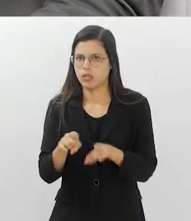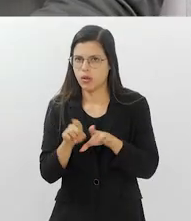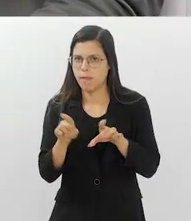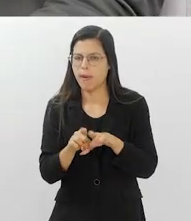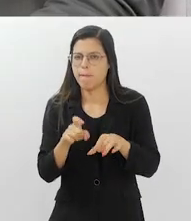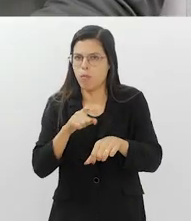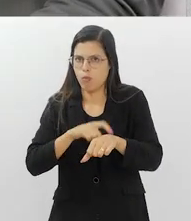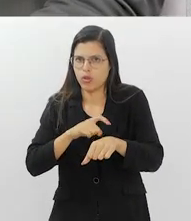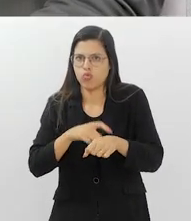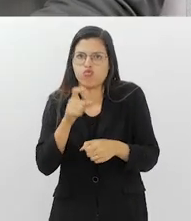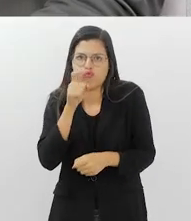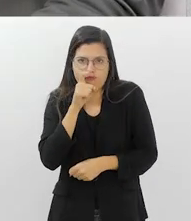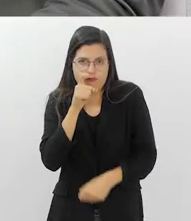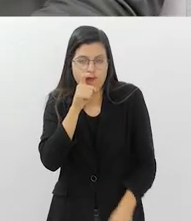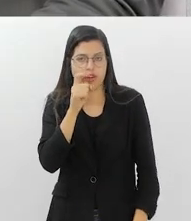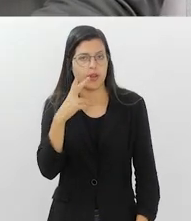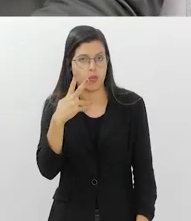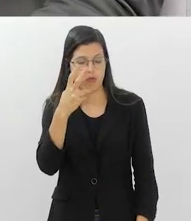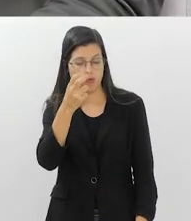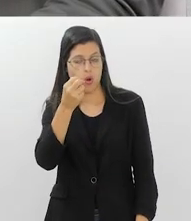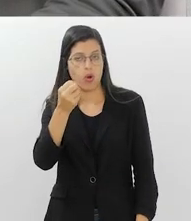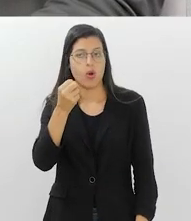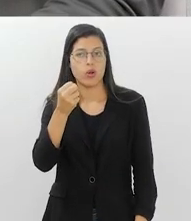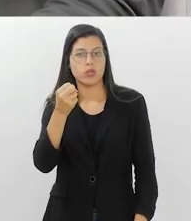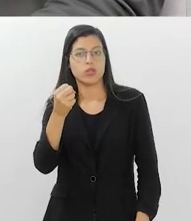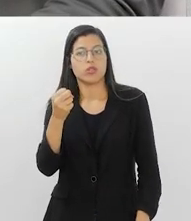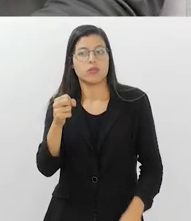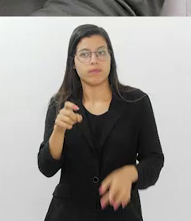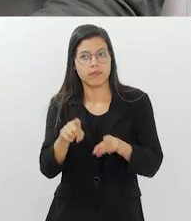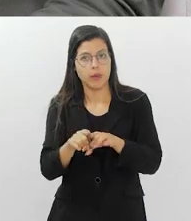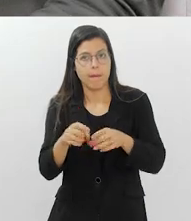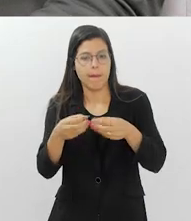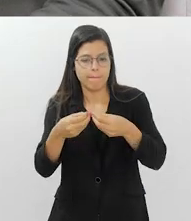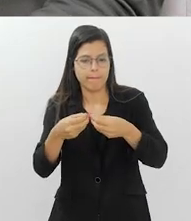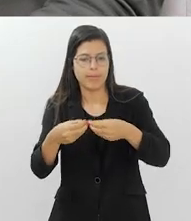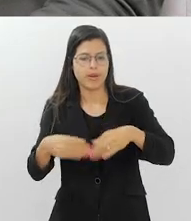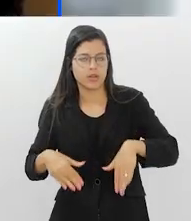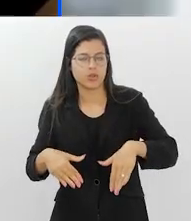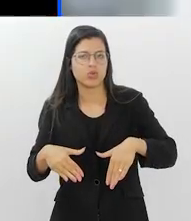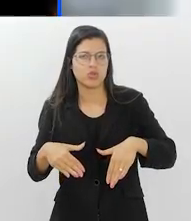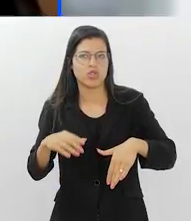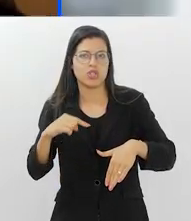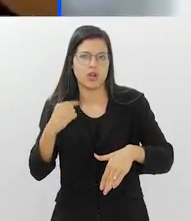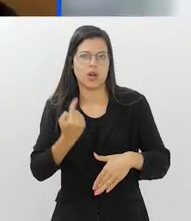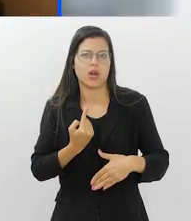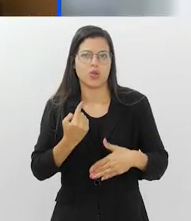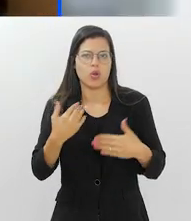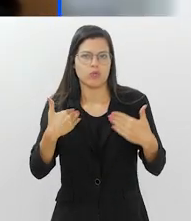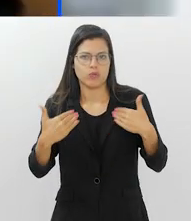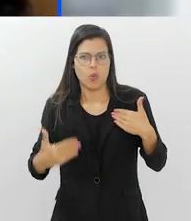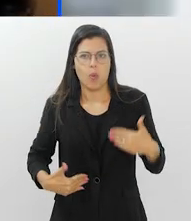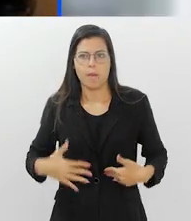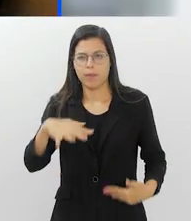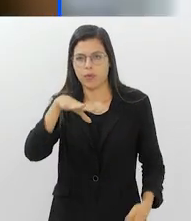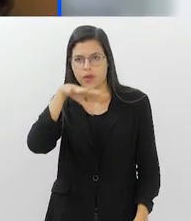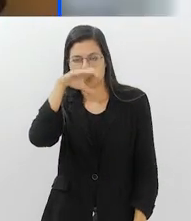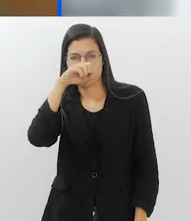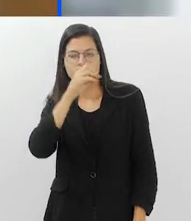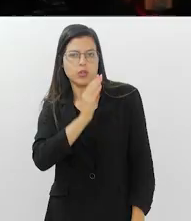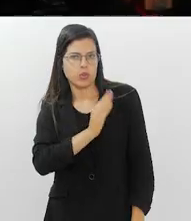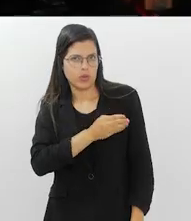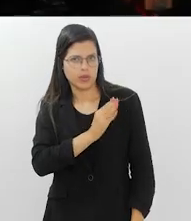de ondas de frio, né? E isso também acaba sobrecarregando o nosso sistema cardiovascular e respiratório.